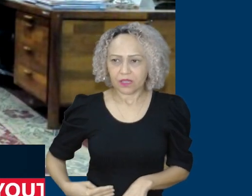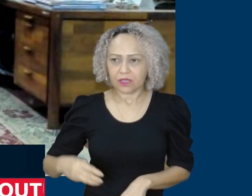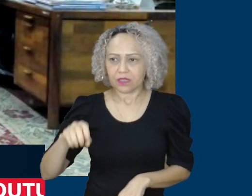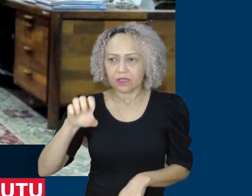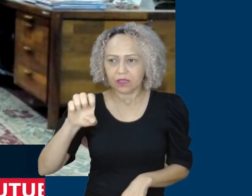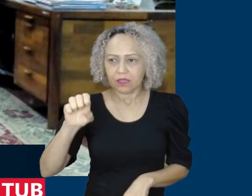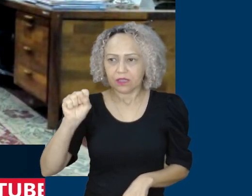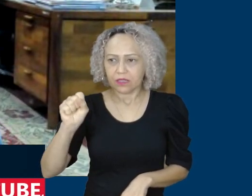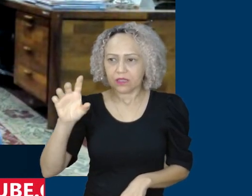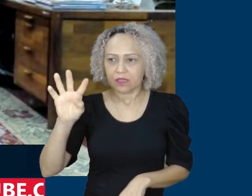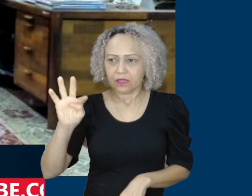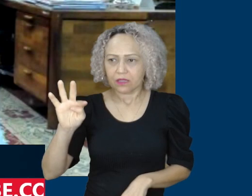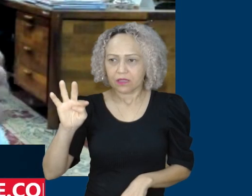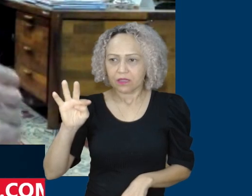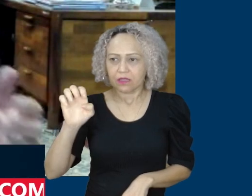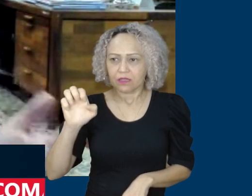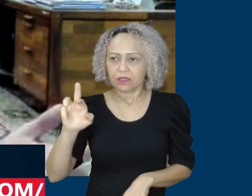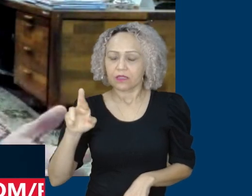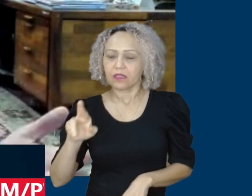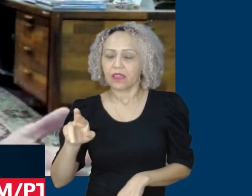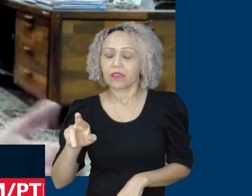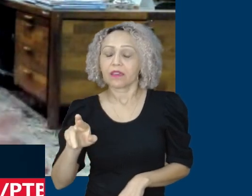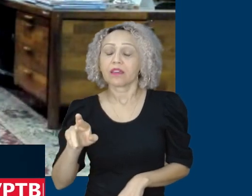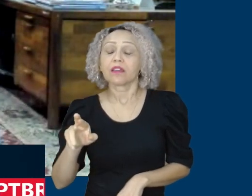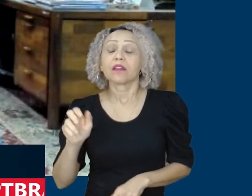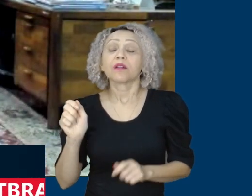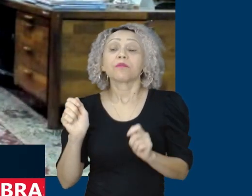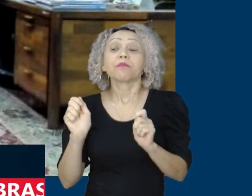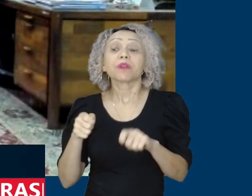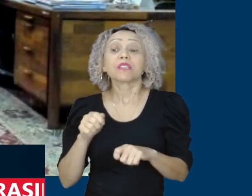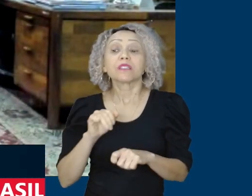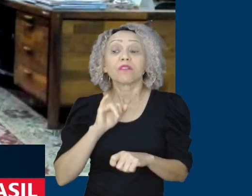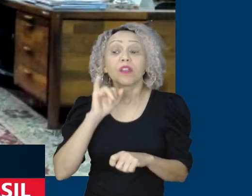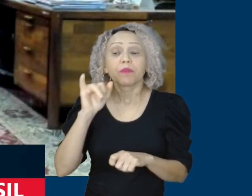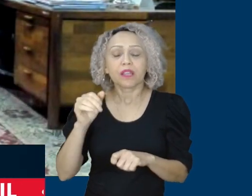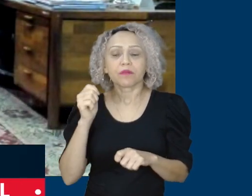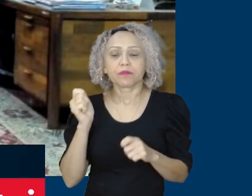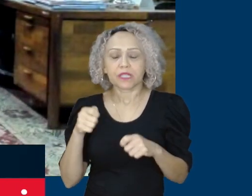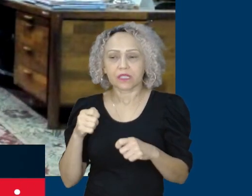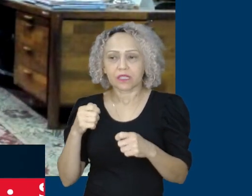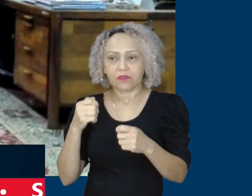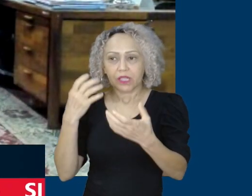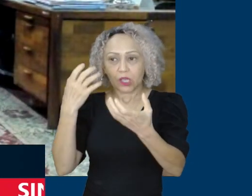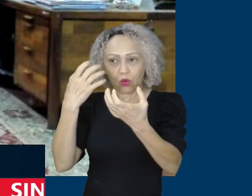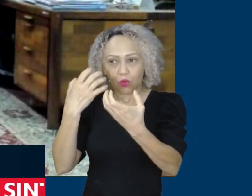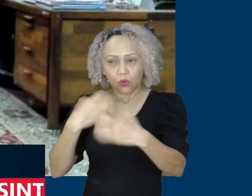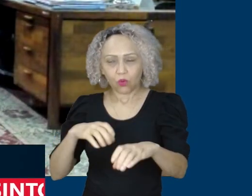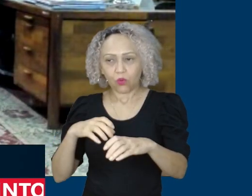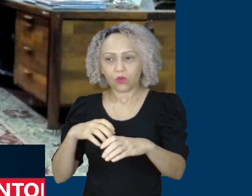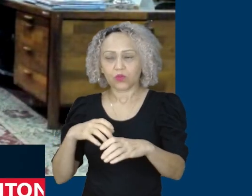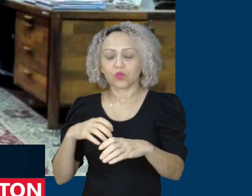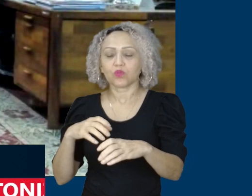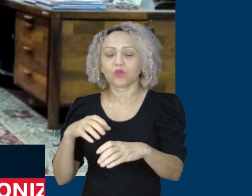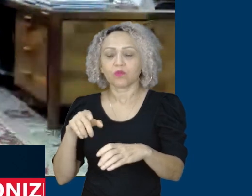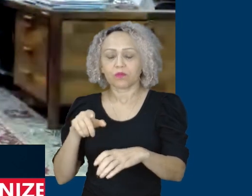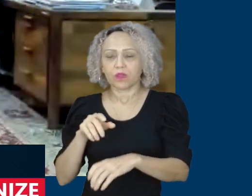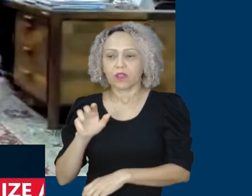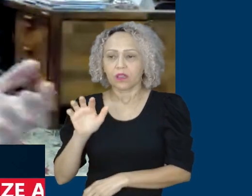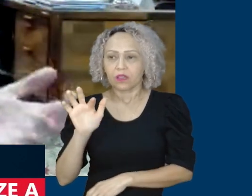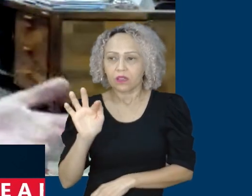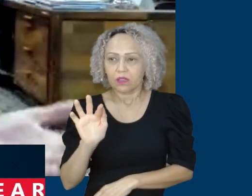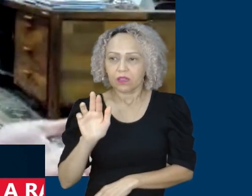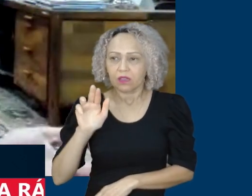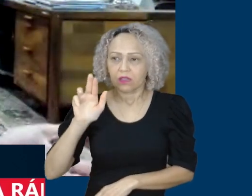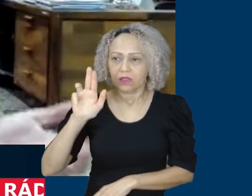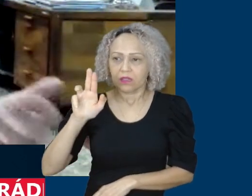Fundacentro a Fundacentro foi também destruída nos governos tenebrosos que passaram os governos das trevas e é preciso